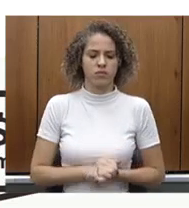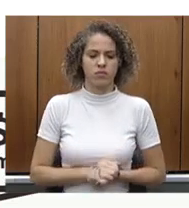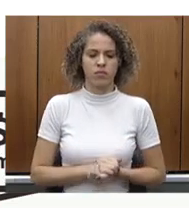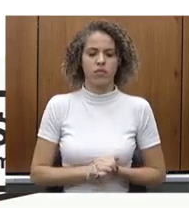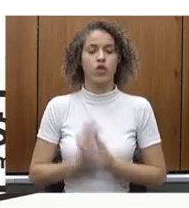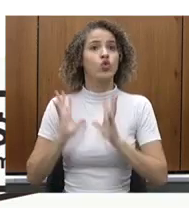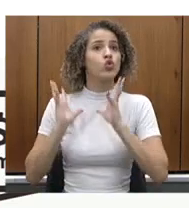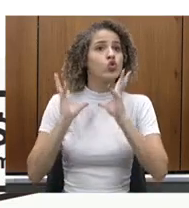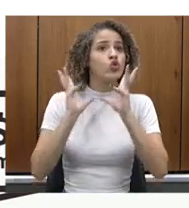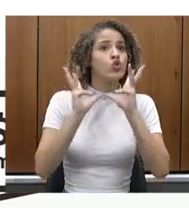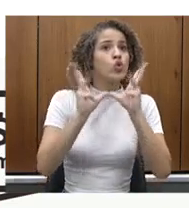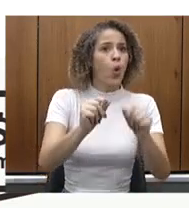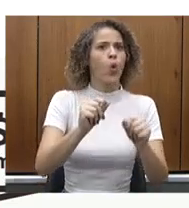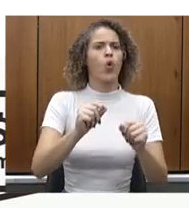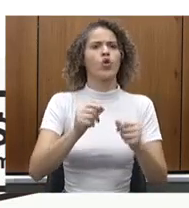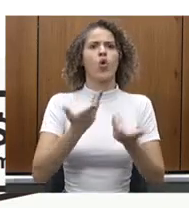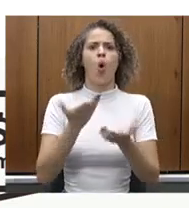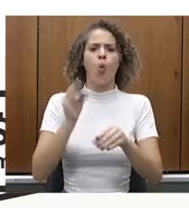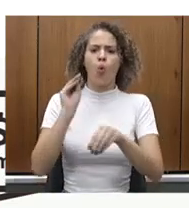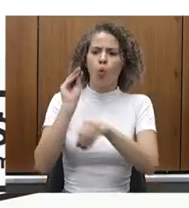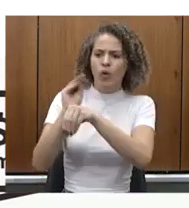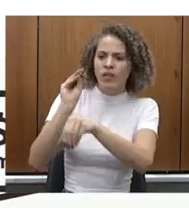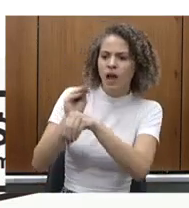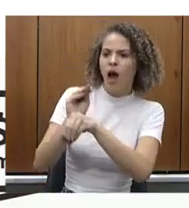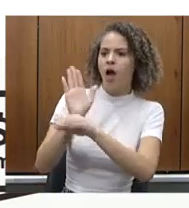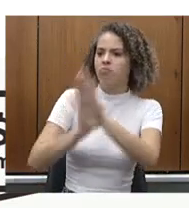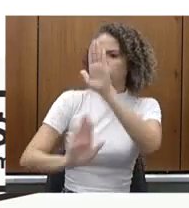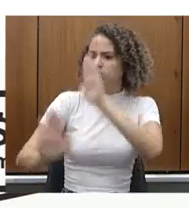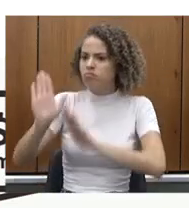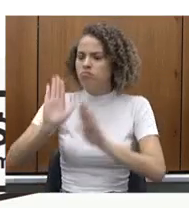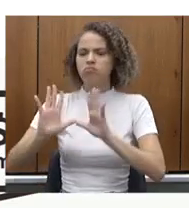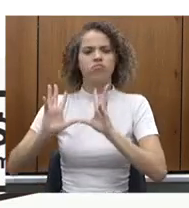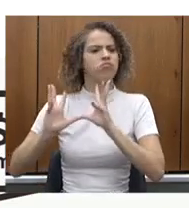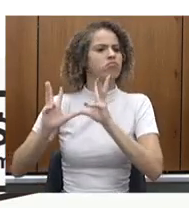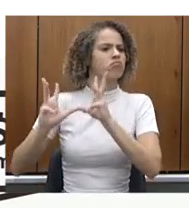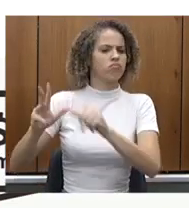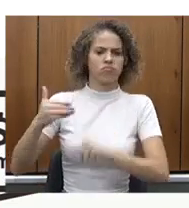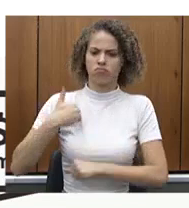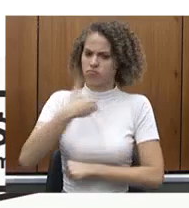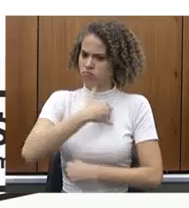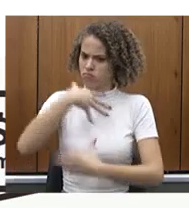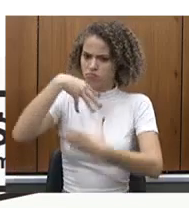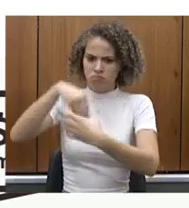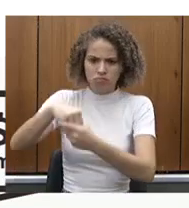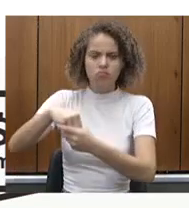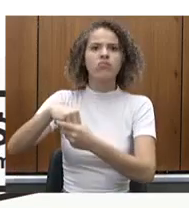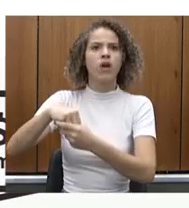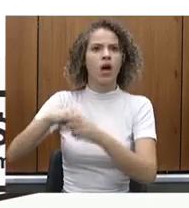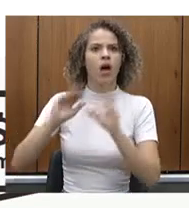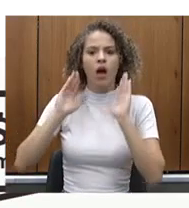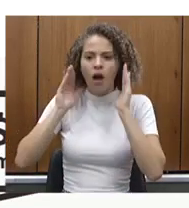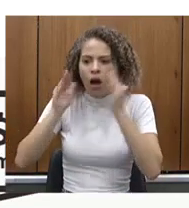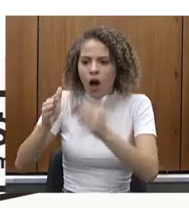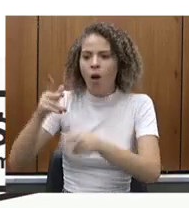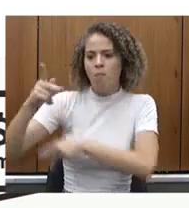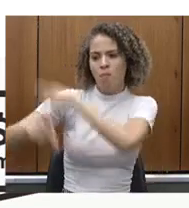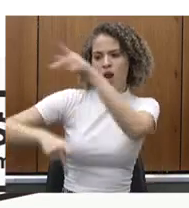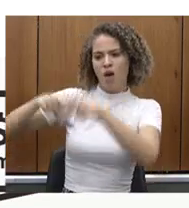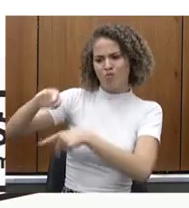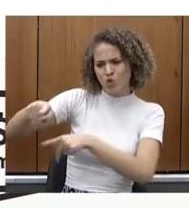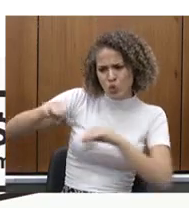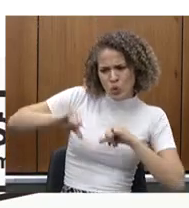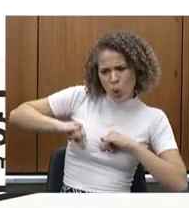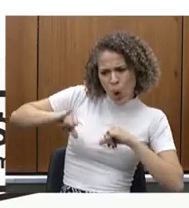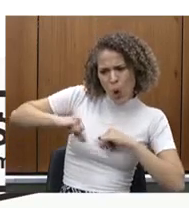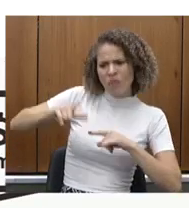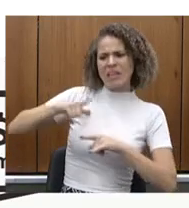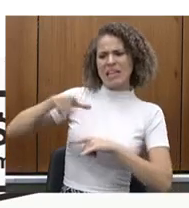toda a promoção e prevenção da saúde nesse nível de atenção, especificamente a essa população que sofre tanto de